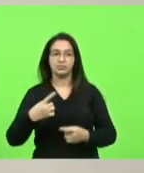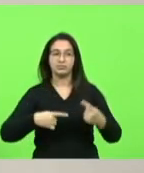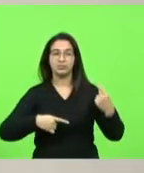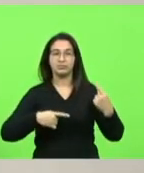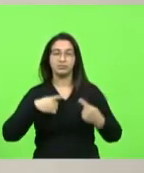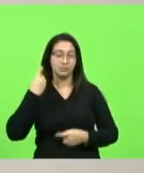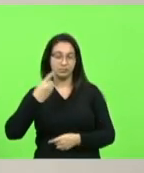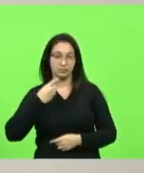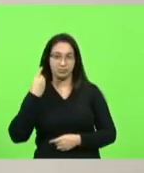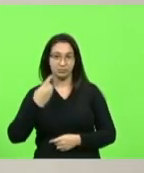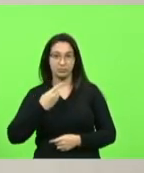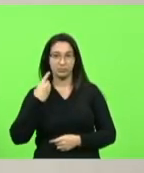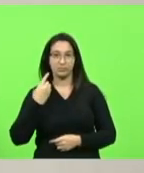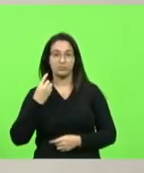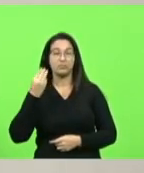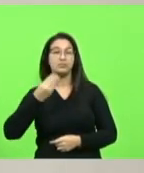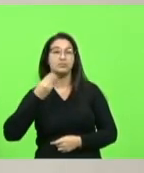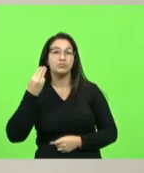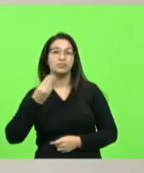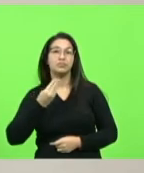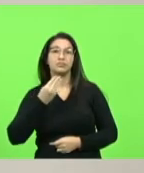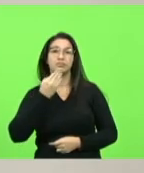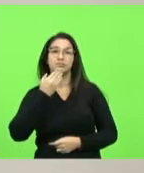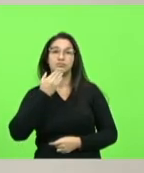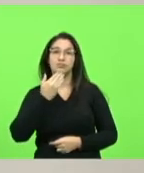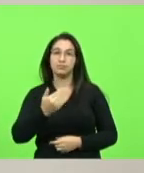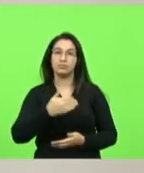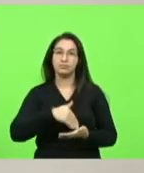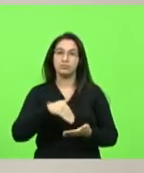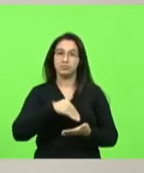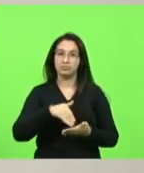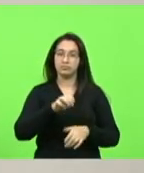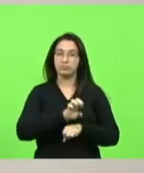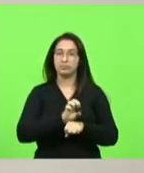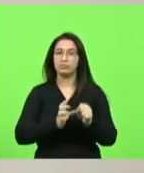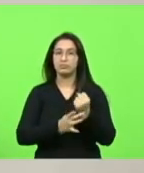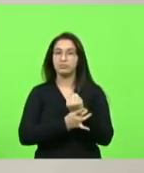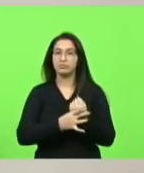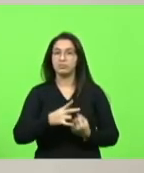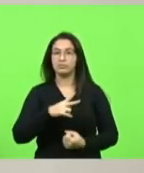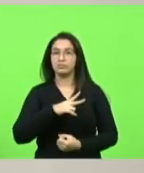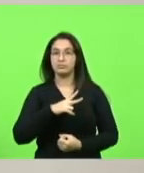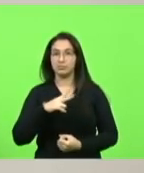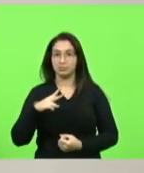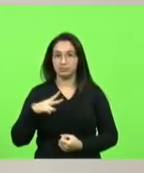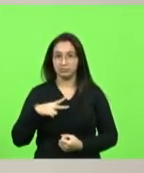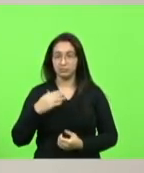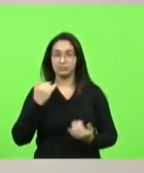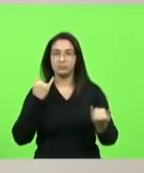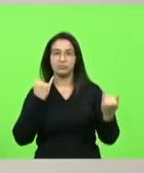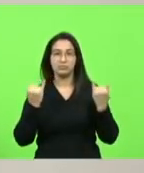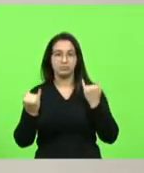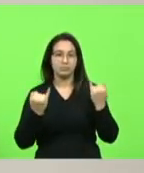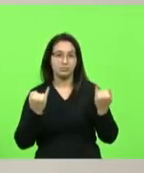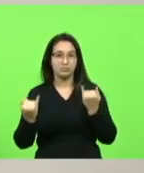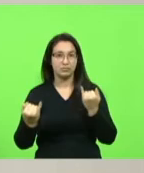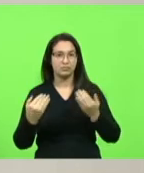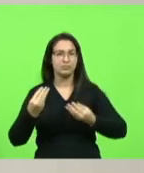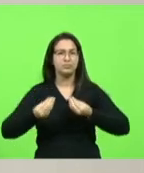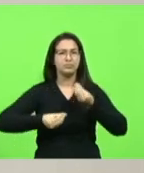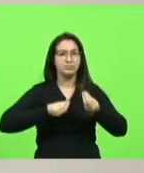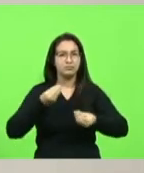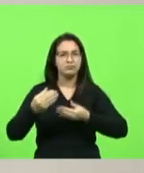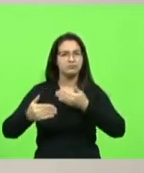deputado março machado solicitando ao secretário do estado da segurança pública informações acerca do andamento